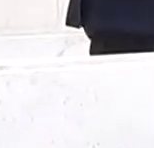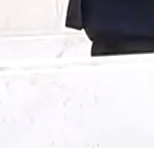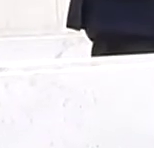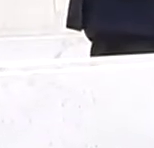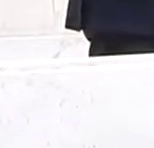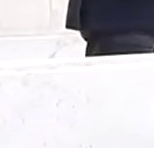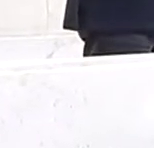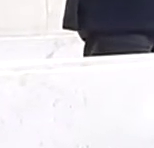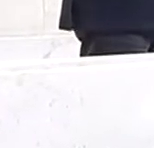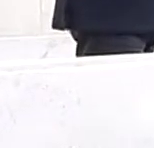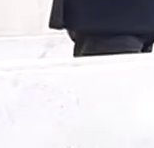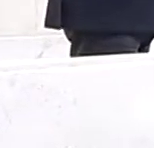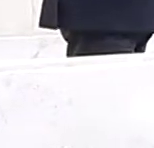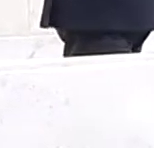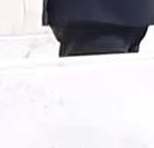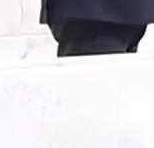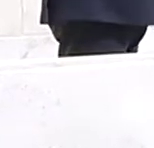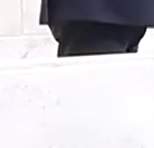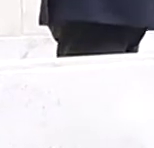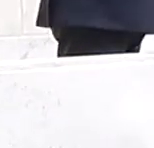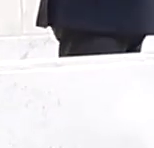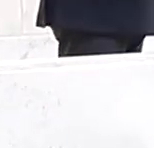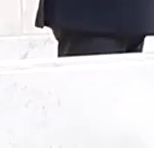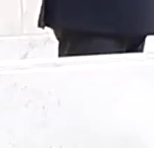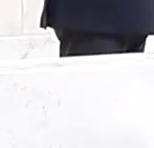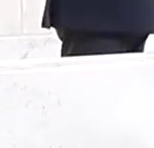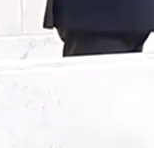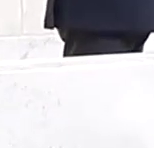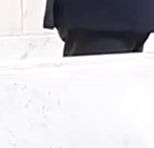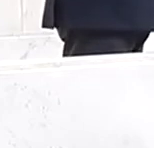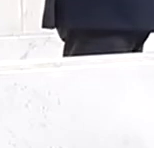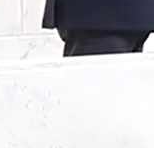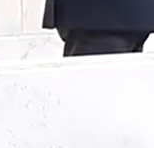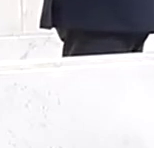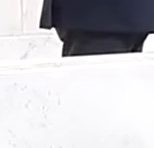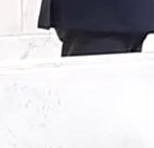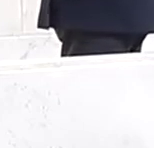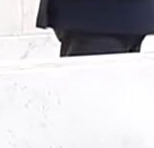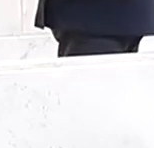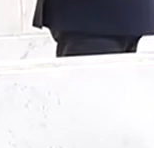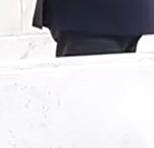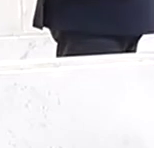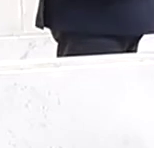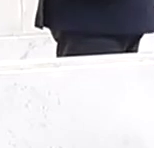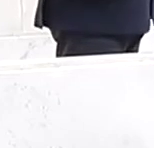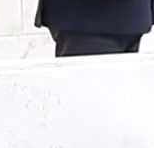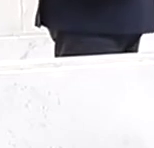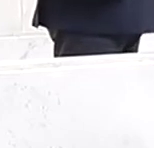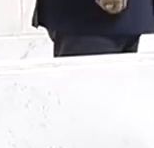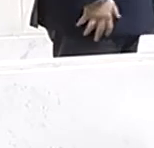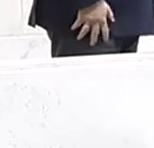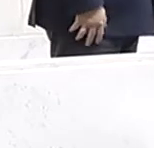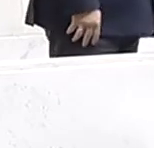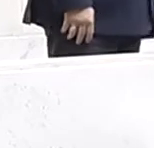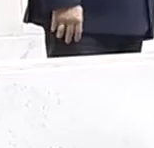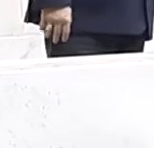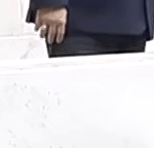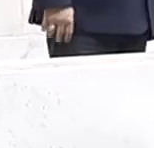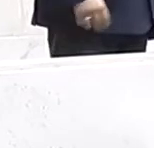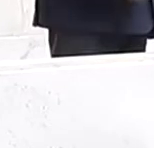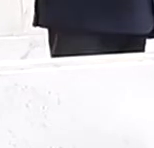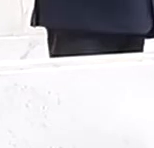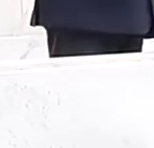Senhora deputada Maria Lúcia Amari, que preside essa sessão, senhores deputados e